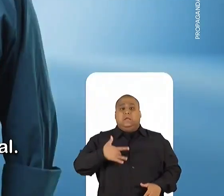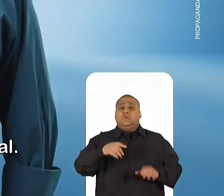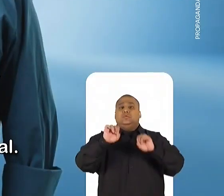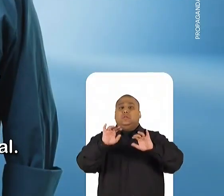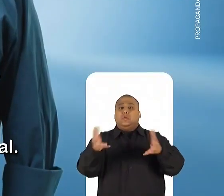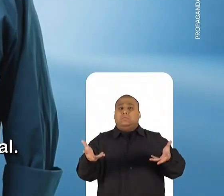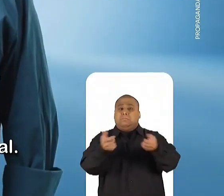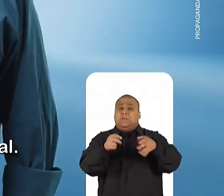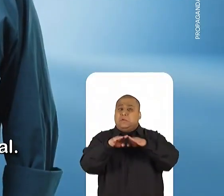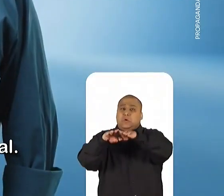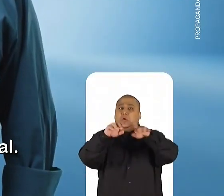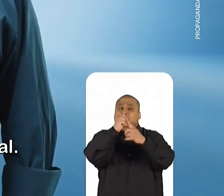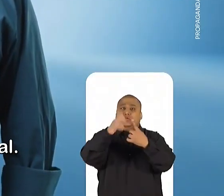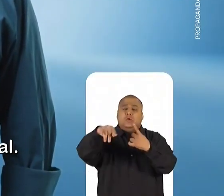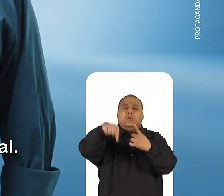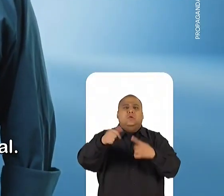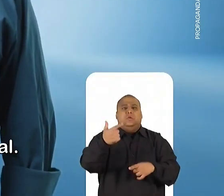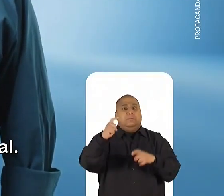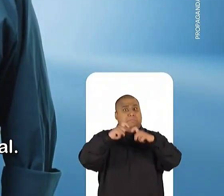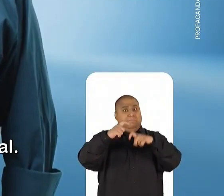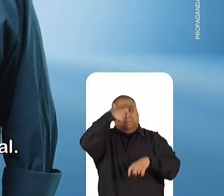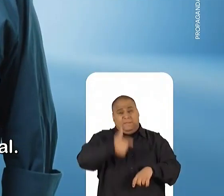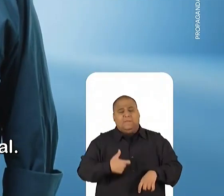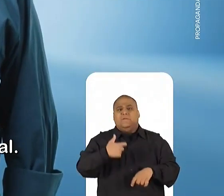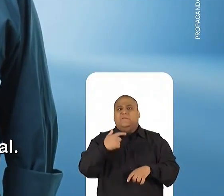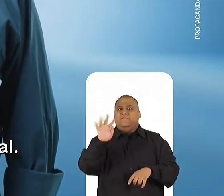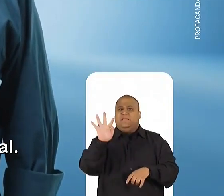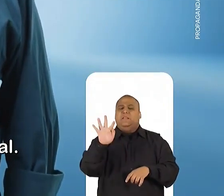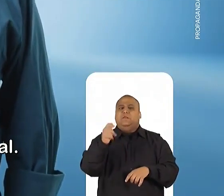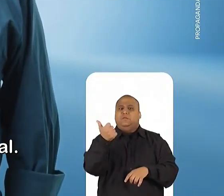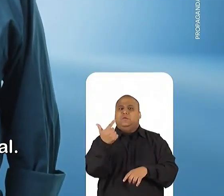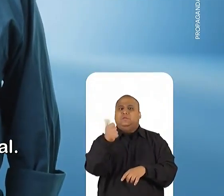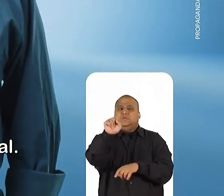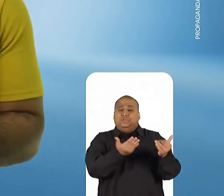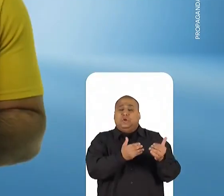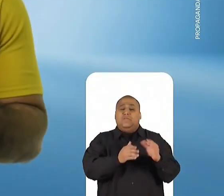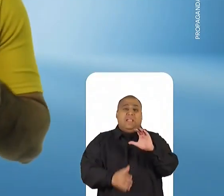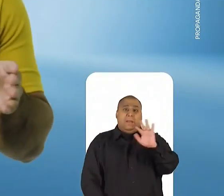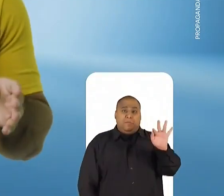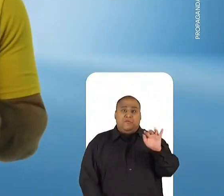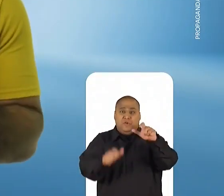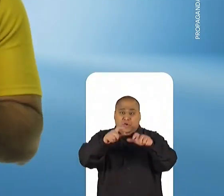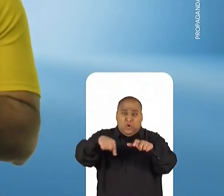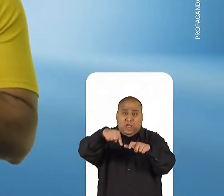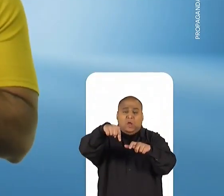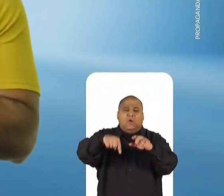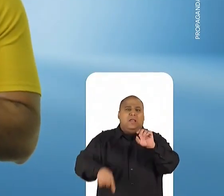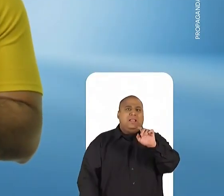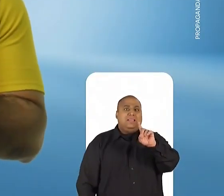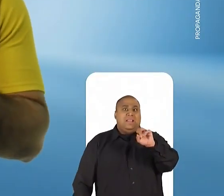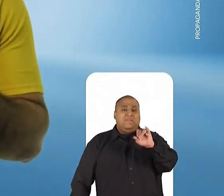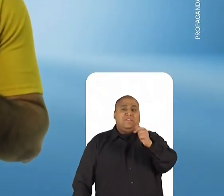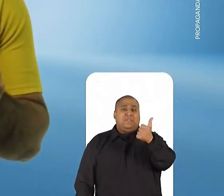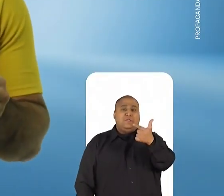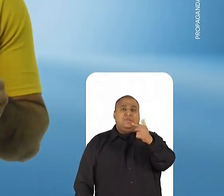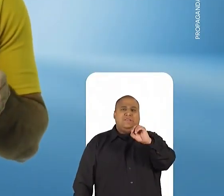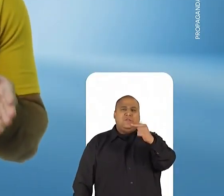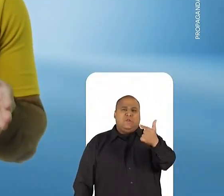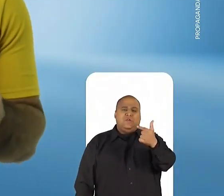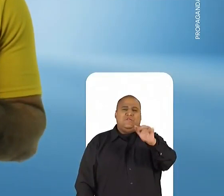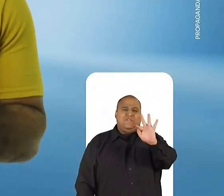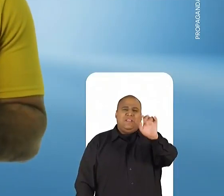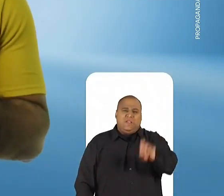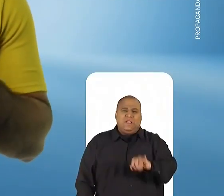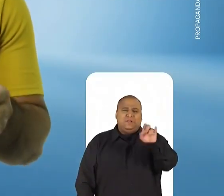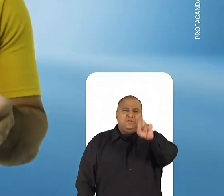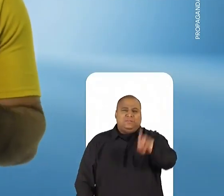Pela saúde, educação e igualdade social, doutor Antiveros, federal, 12, 18. Pelo jovem de Cabo Fri, região, sou o Davi Souza,